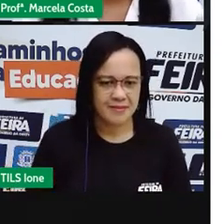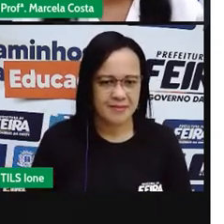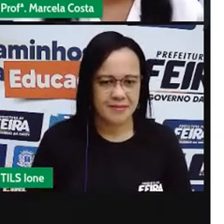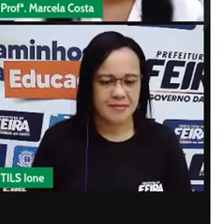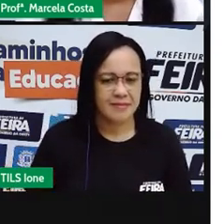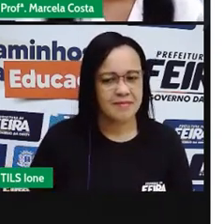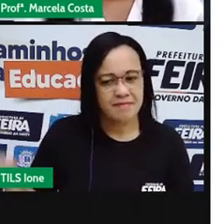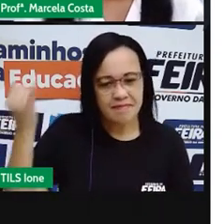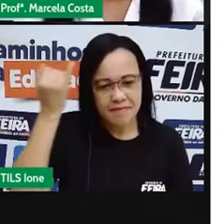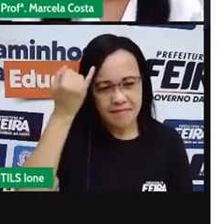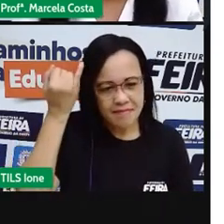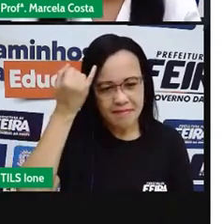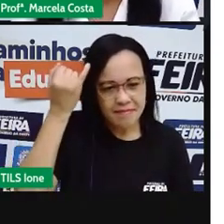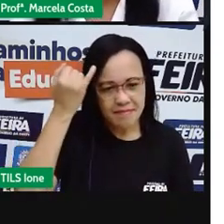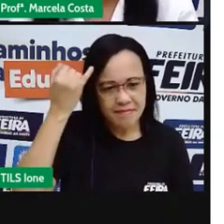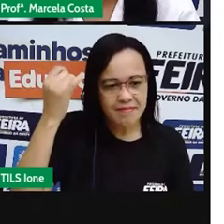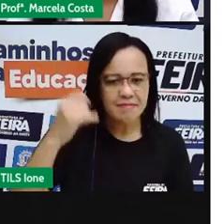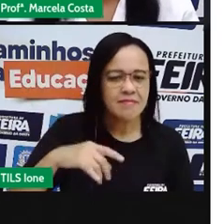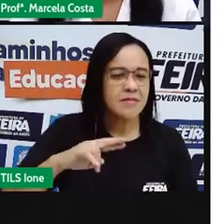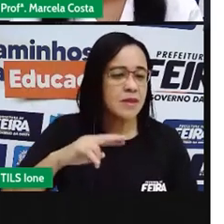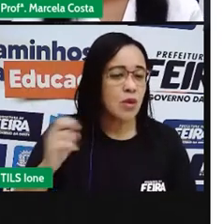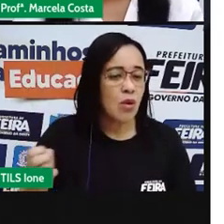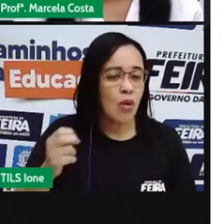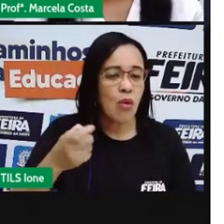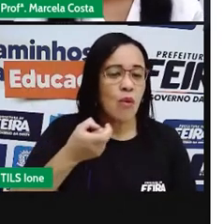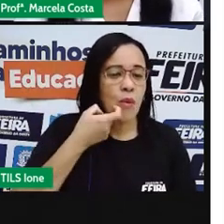Preguiça ou peixe?